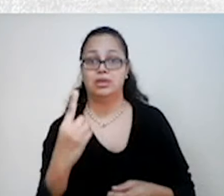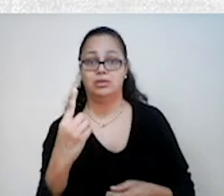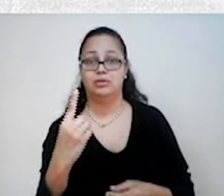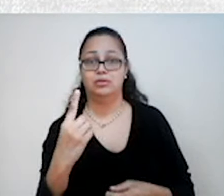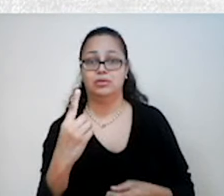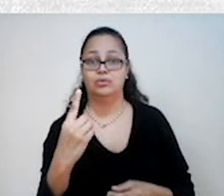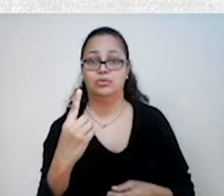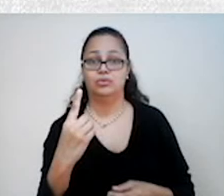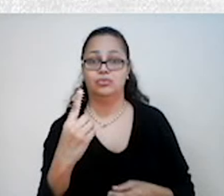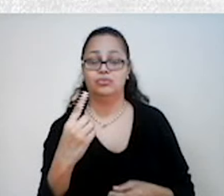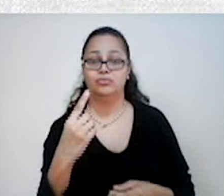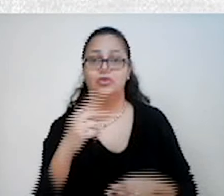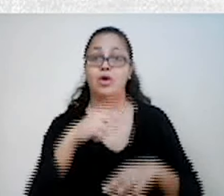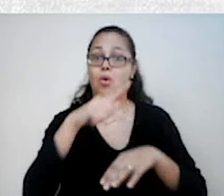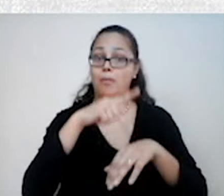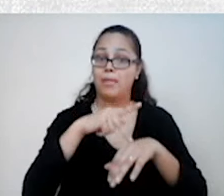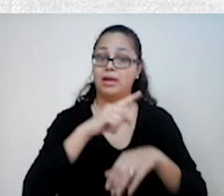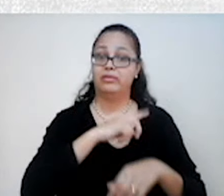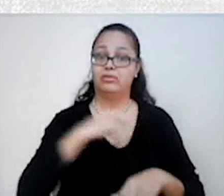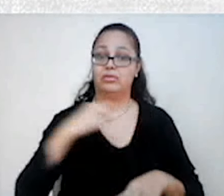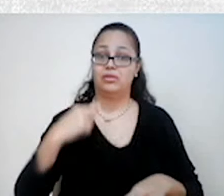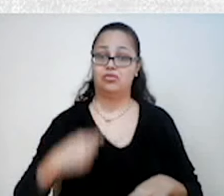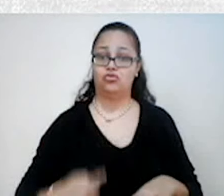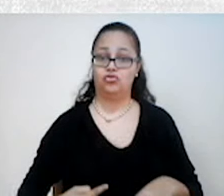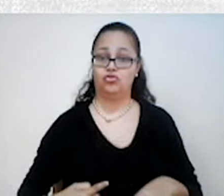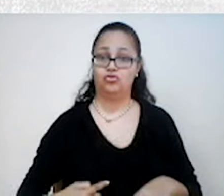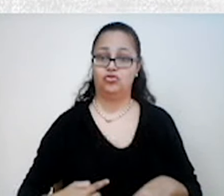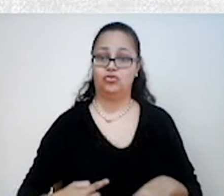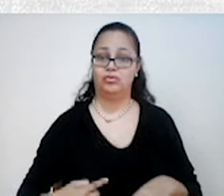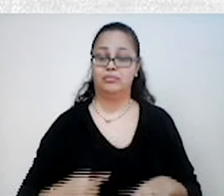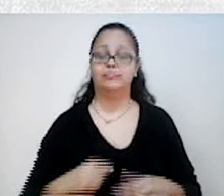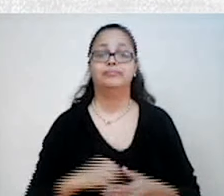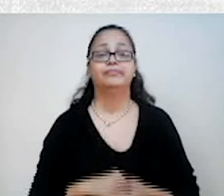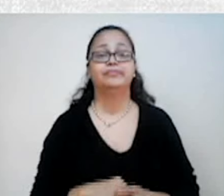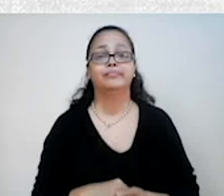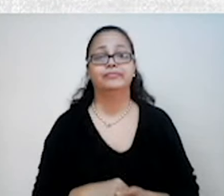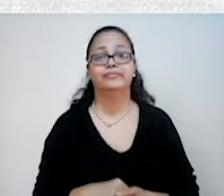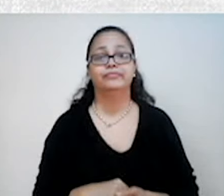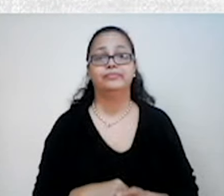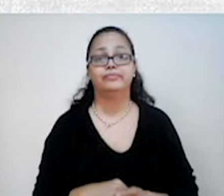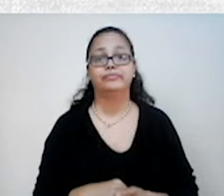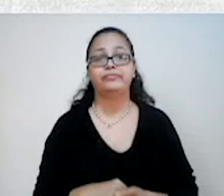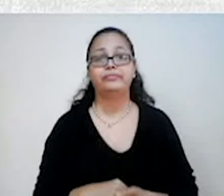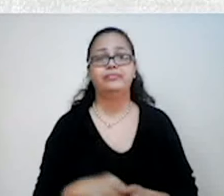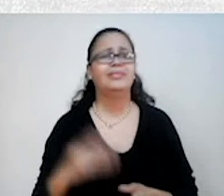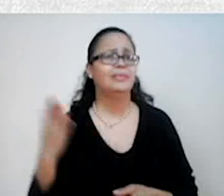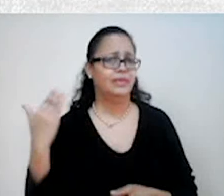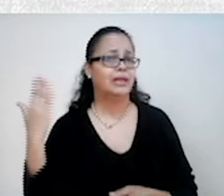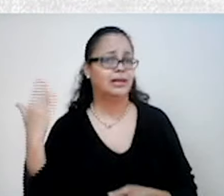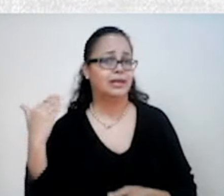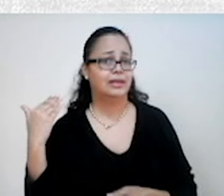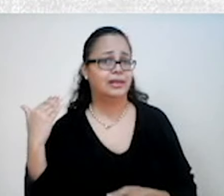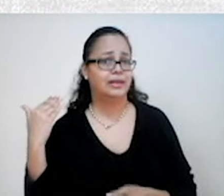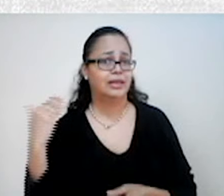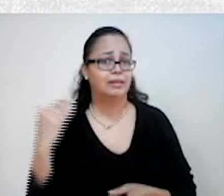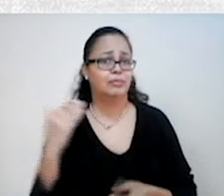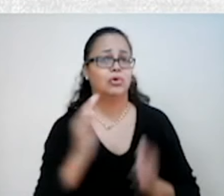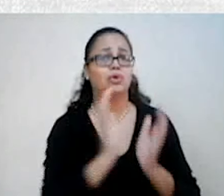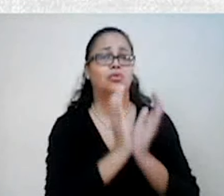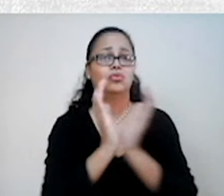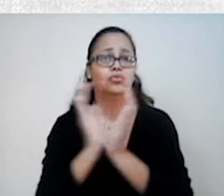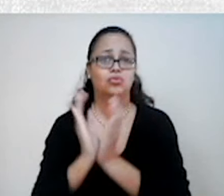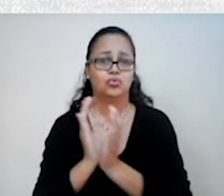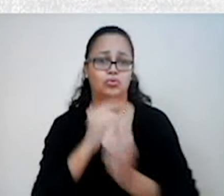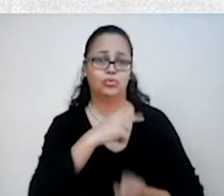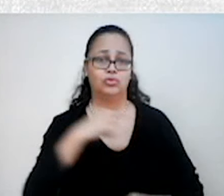Enquanto isso, China, um império sem igual. Nessa época, pessoal, na maioria das aldeias chinesas,